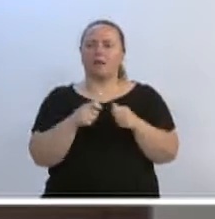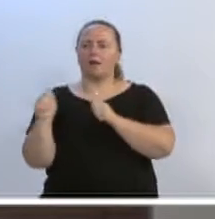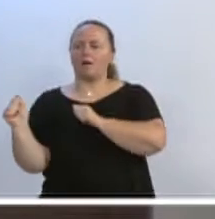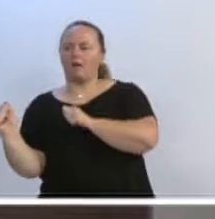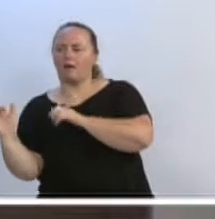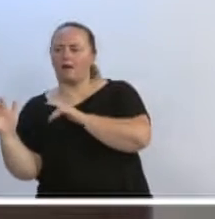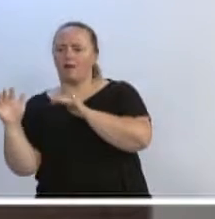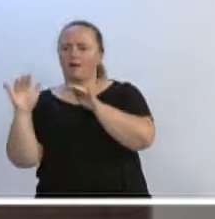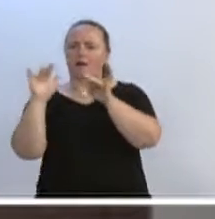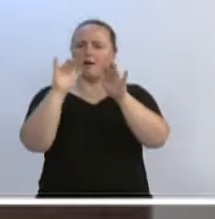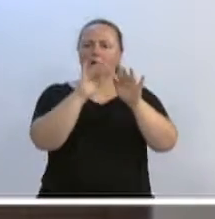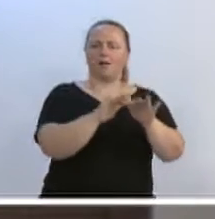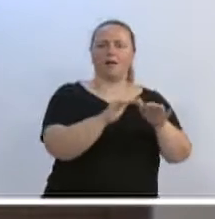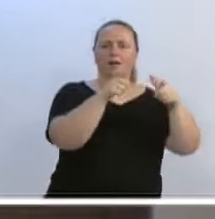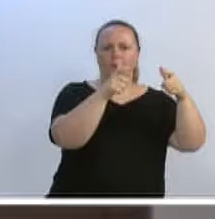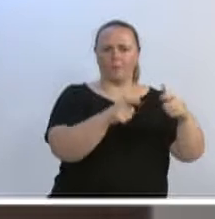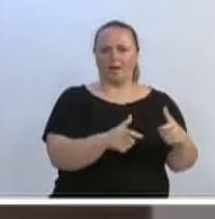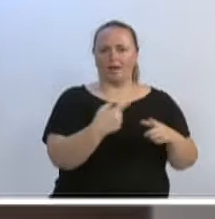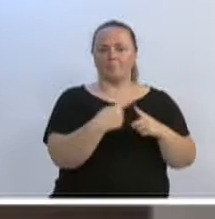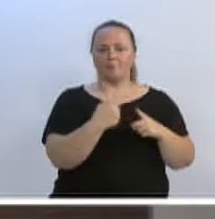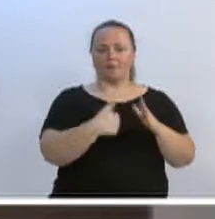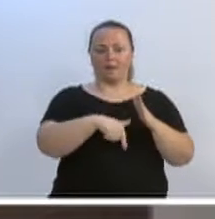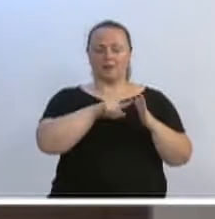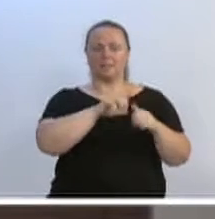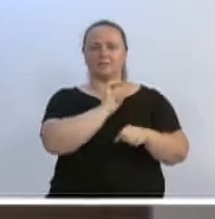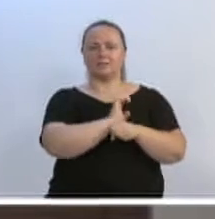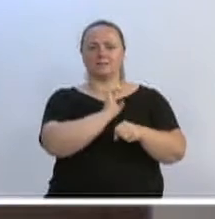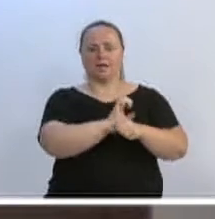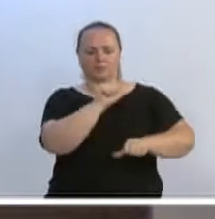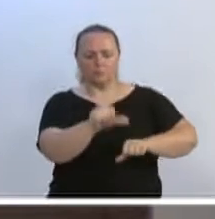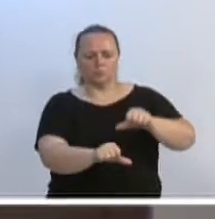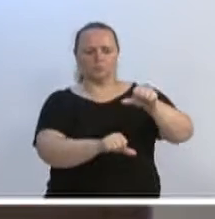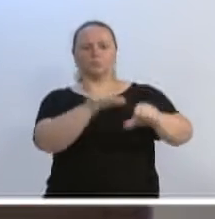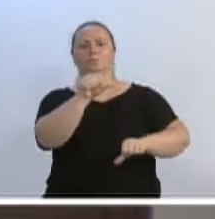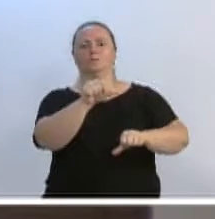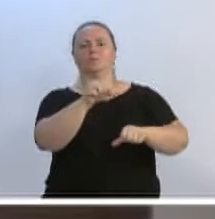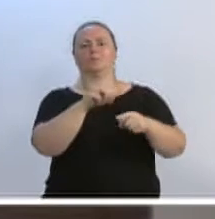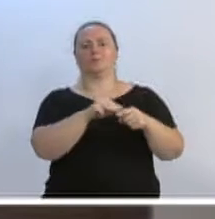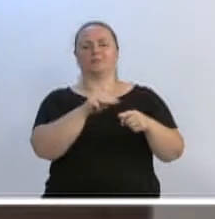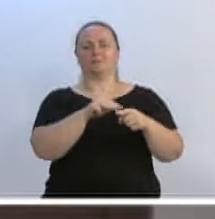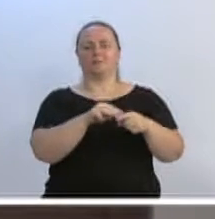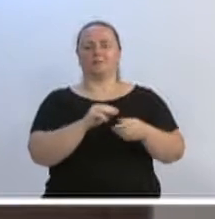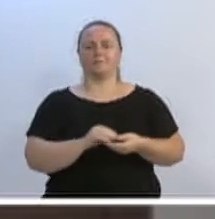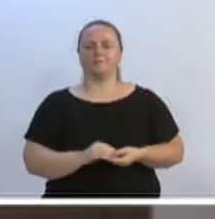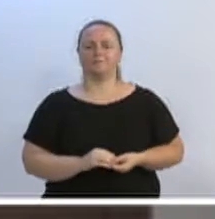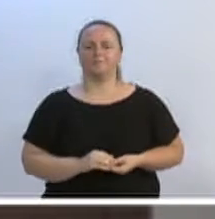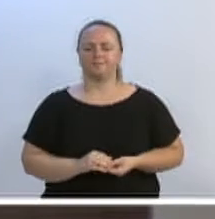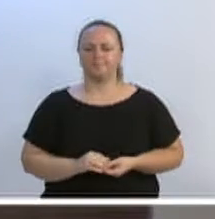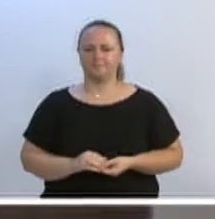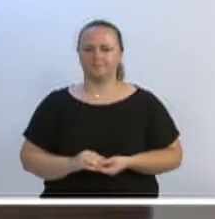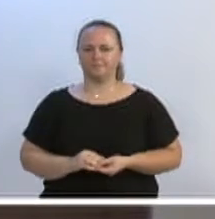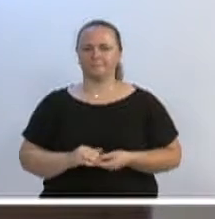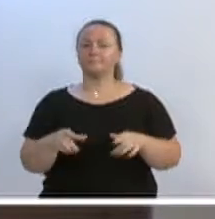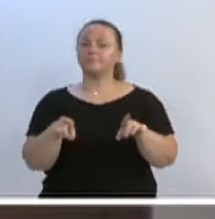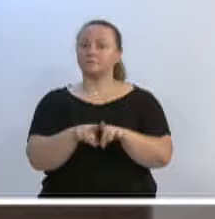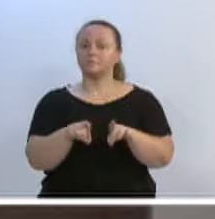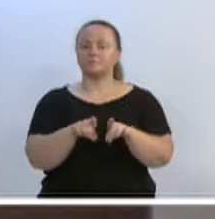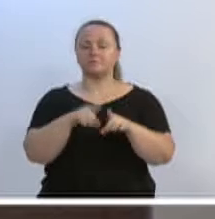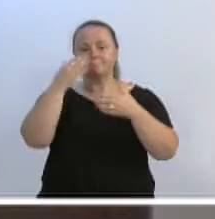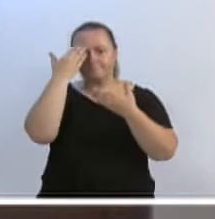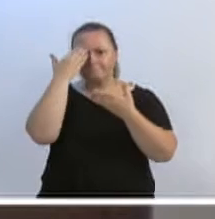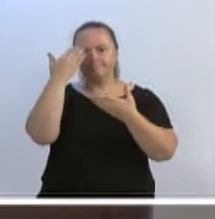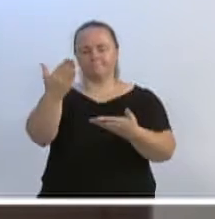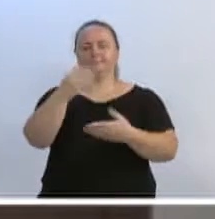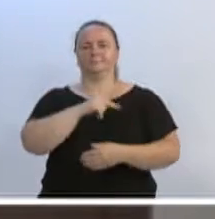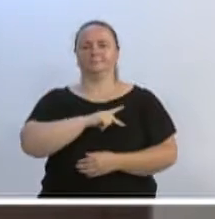que eles possam ser atendidos e ficar lá na Escola Júlia, próximo à sua casa. Quero aqui também agradecer ao presidente